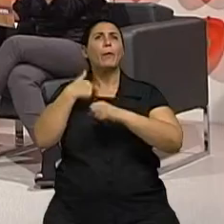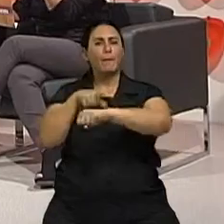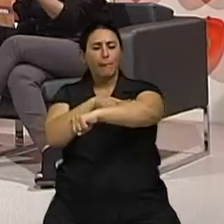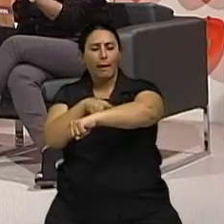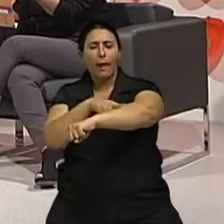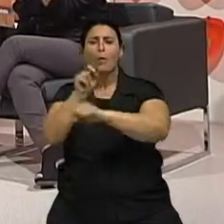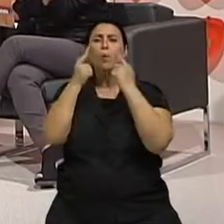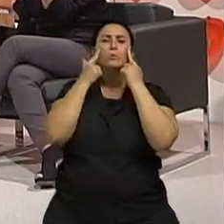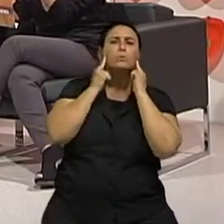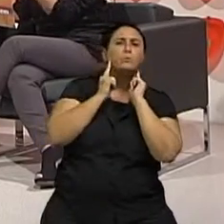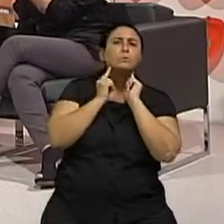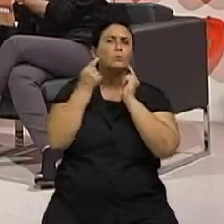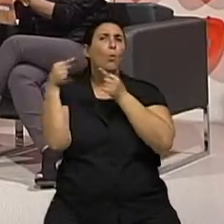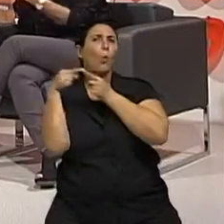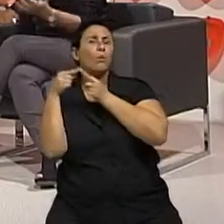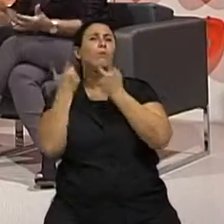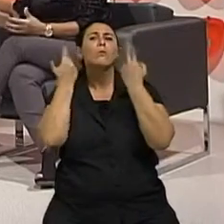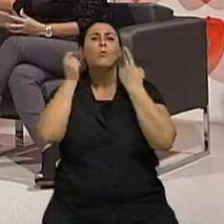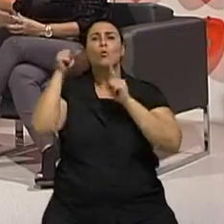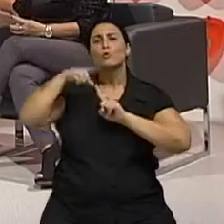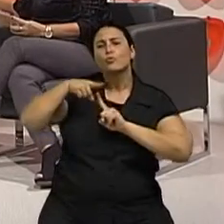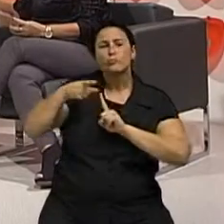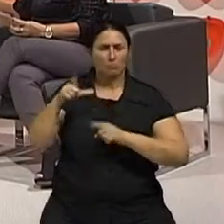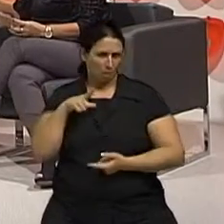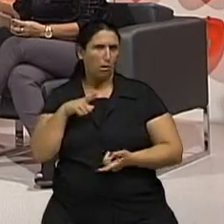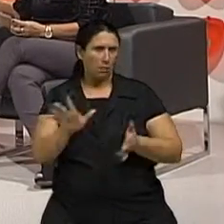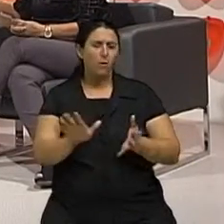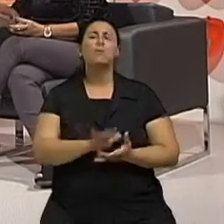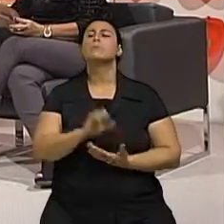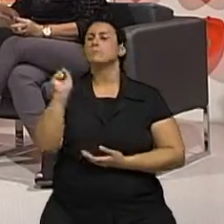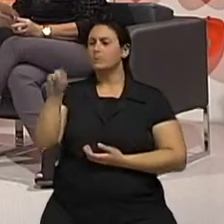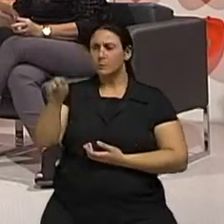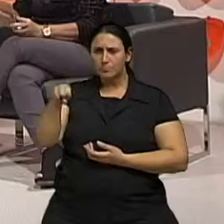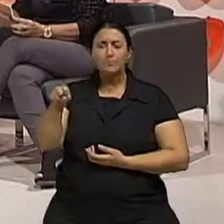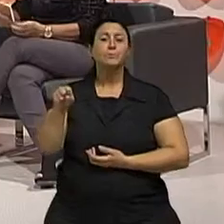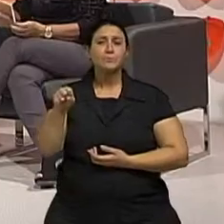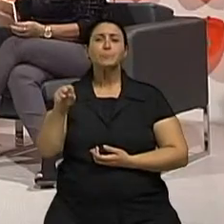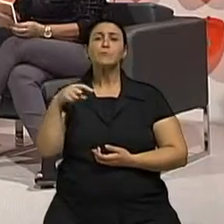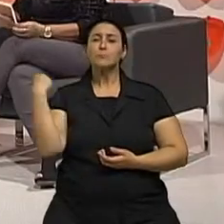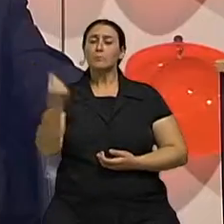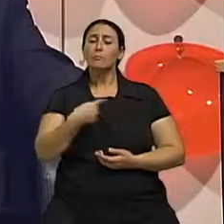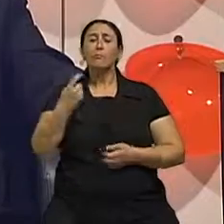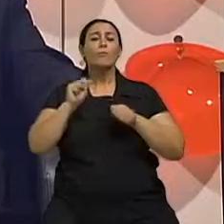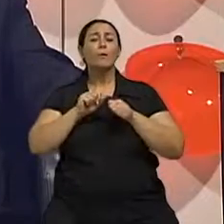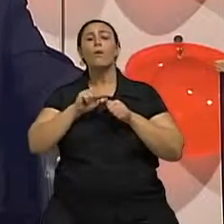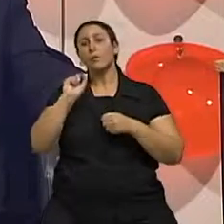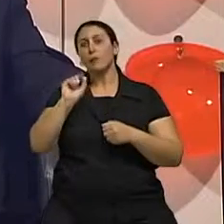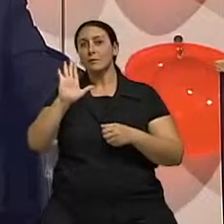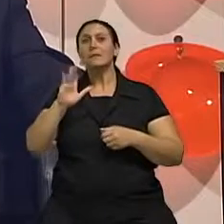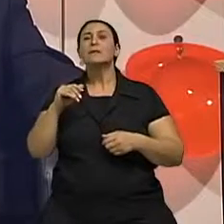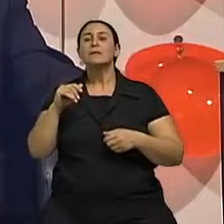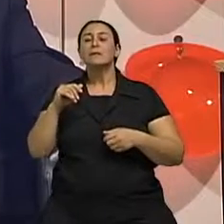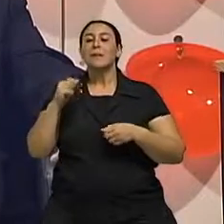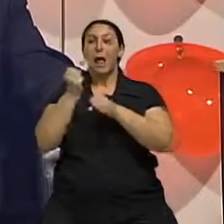que tipo de aderência tem, tudo isso é feito, né doutor? Tudo isso é feito e deve ser feito, por quê? Conforme os anos